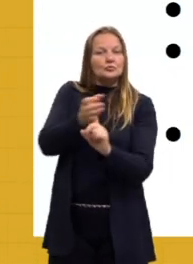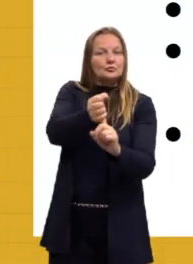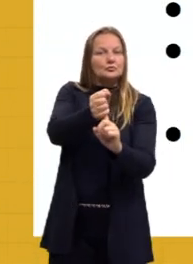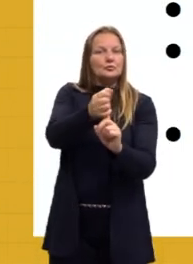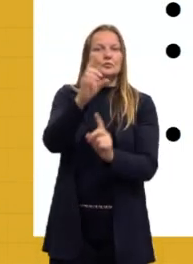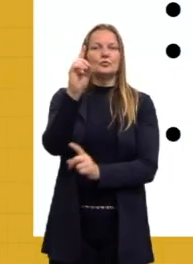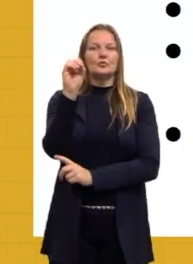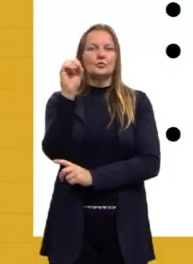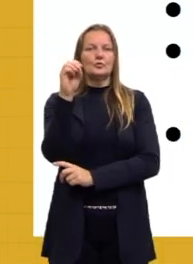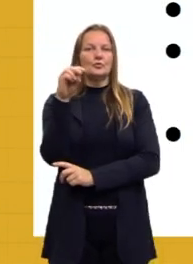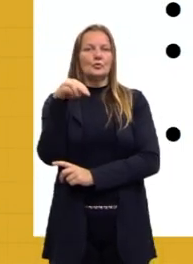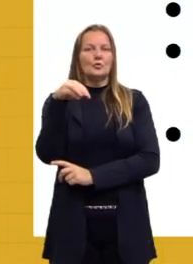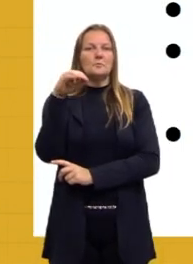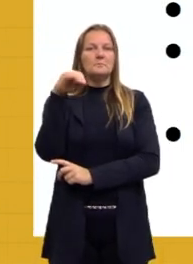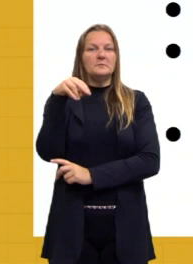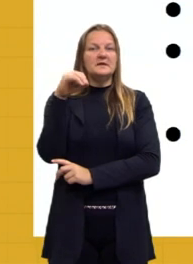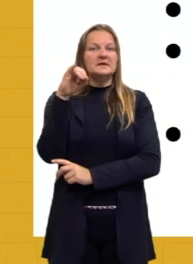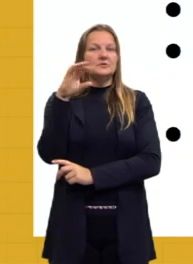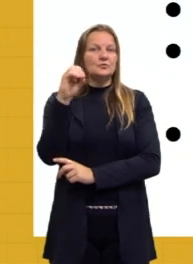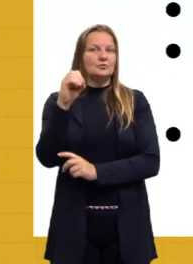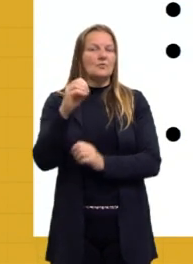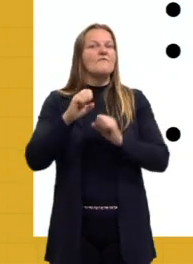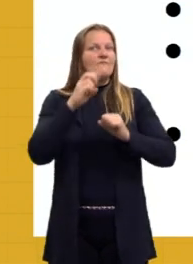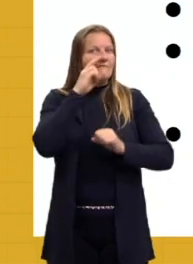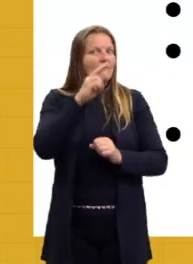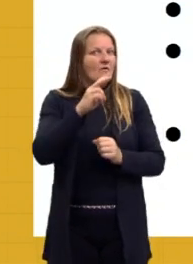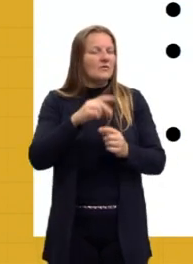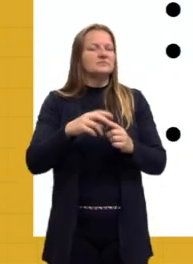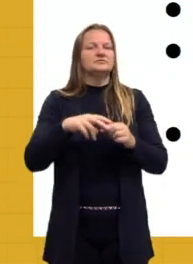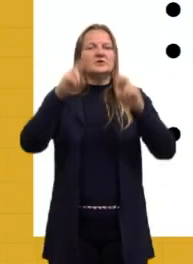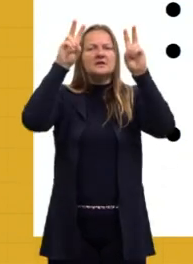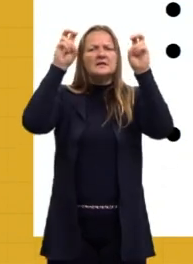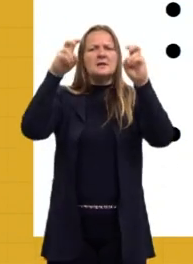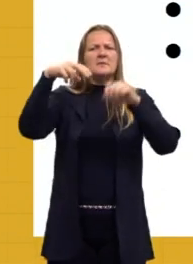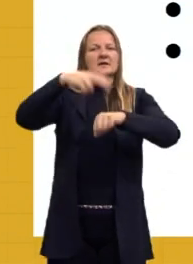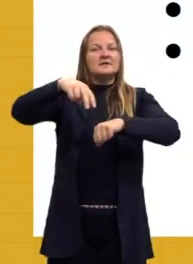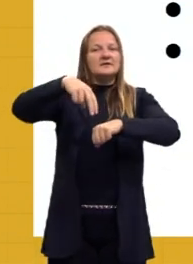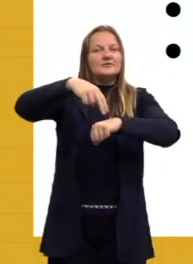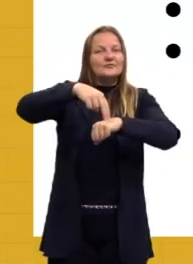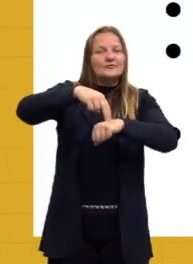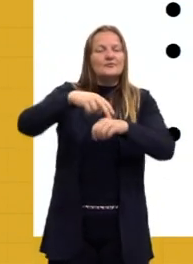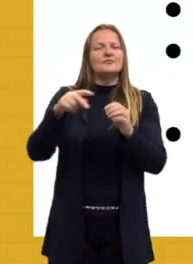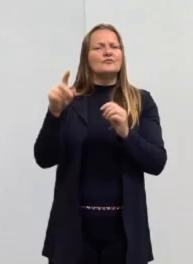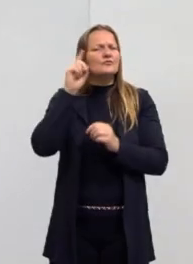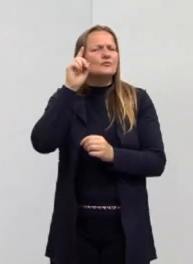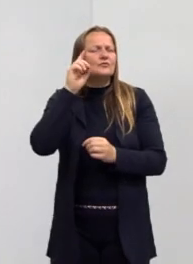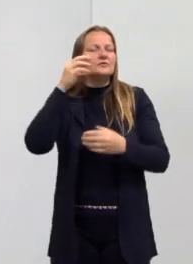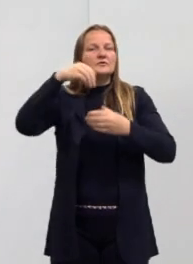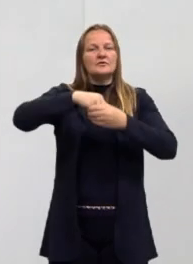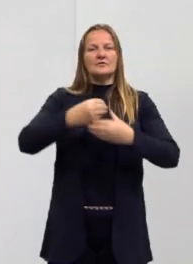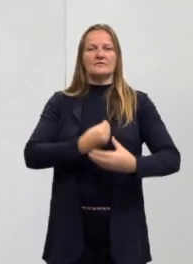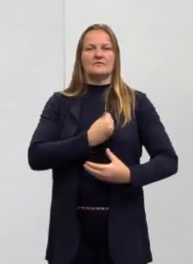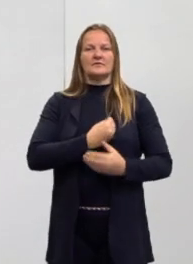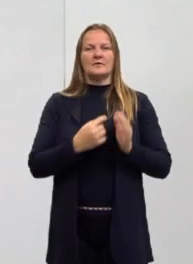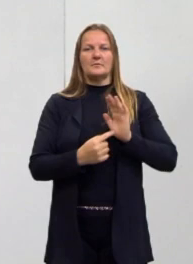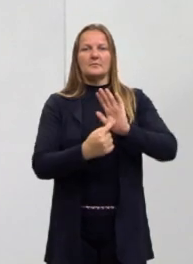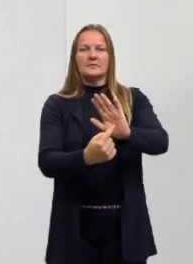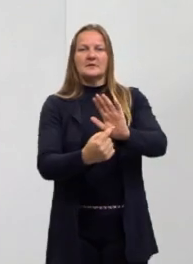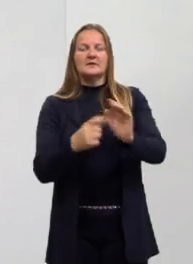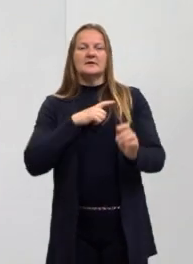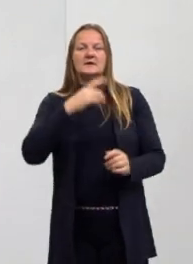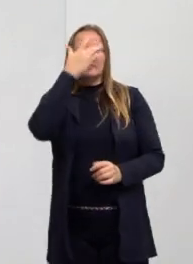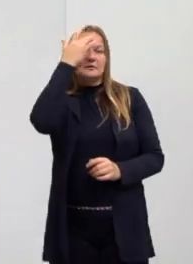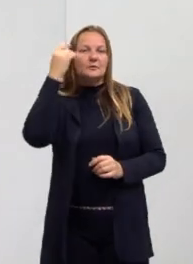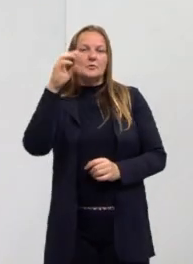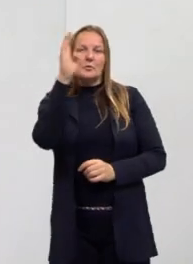então, a linguagem se aproximando do público, os temas nacionais, essas temáticas nacionalistas e cotidianas, de mostrar que tem gente no